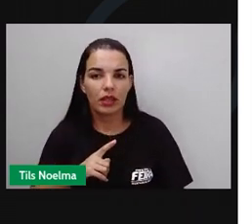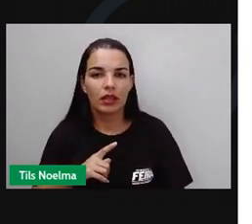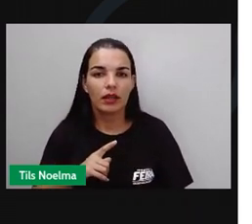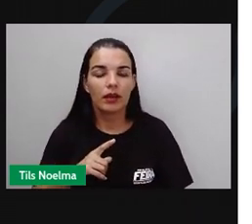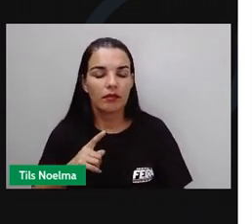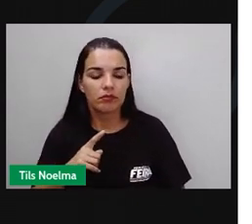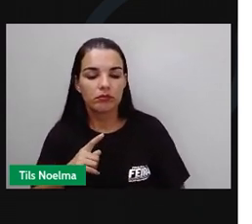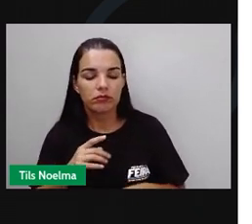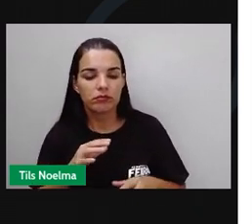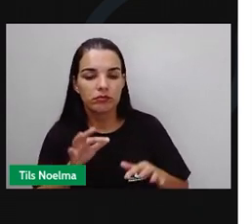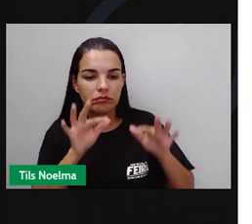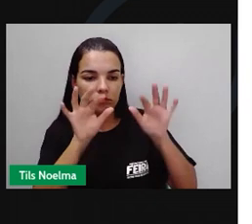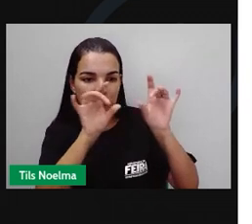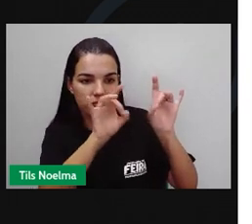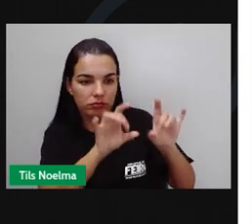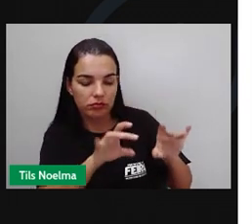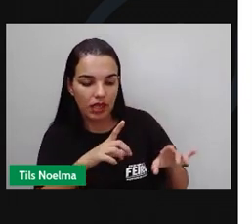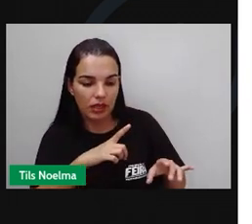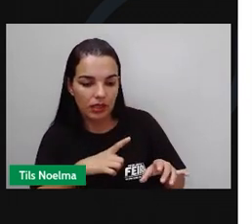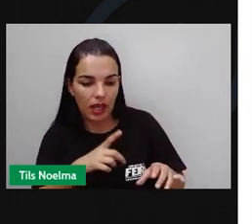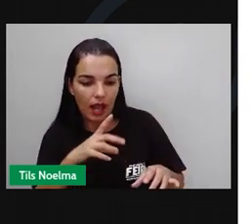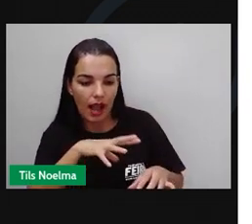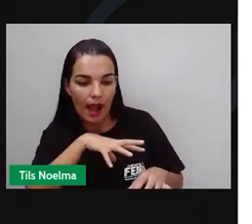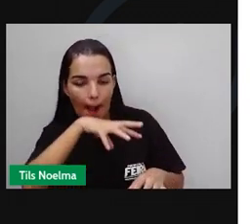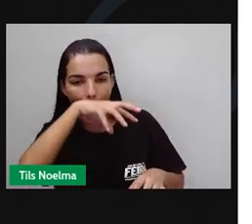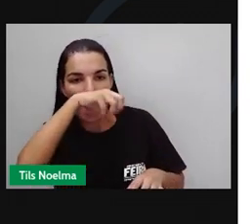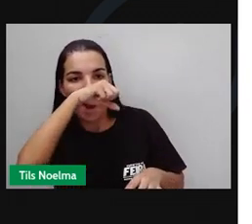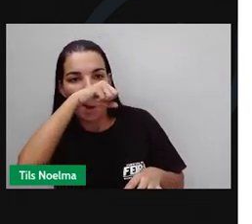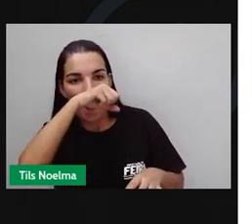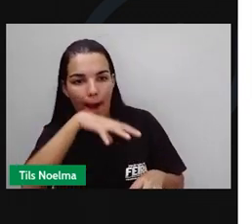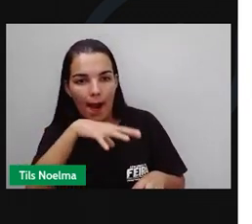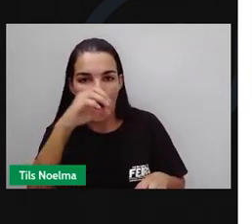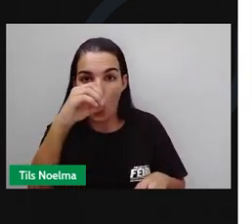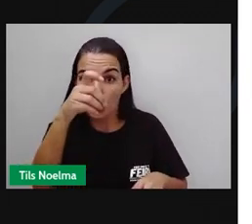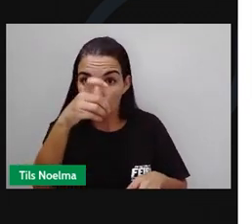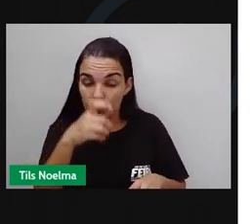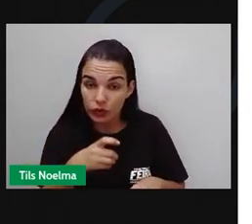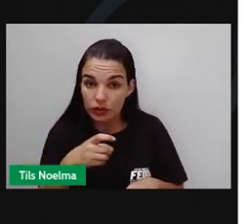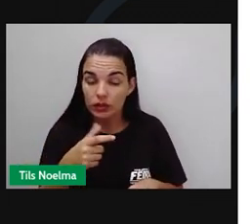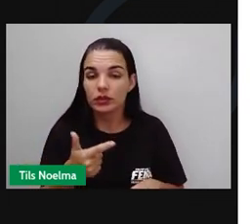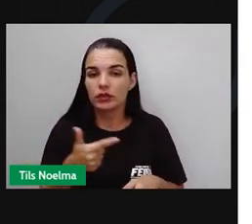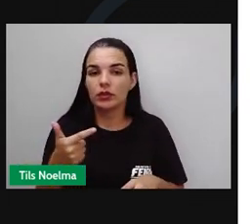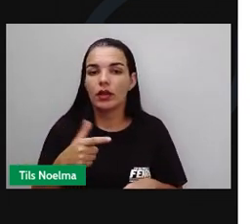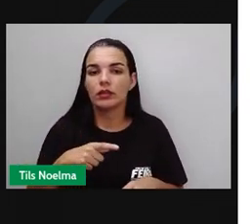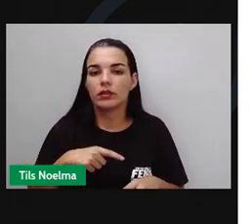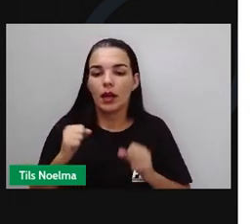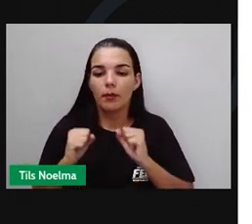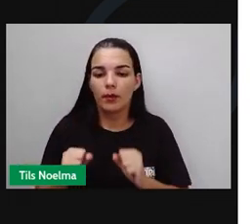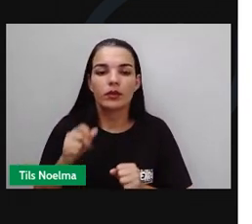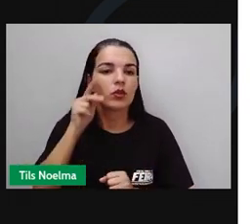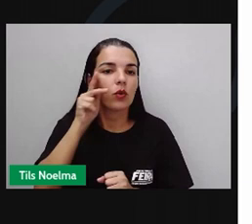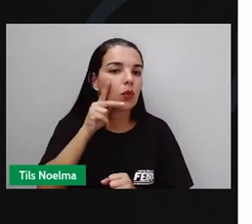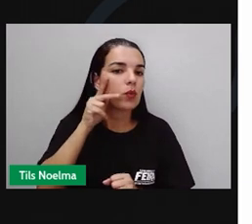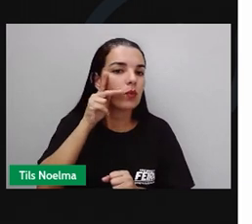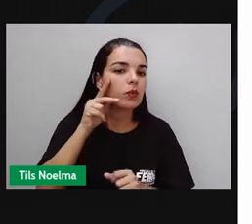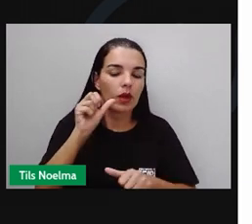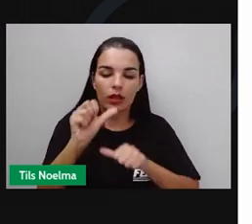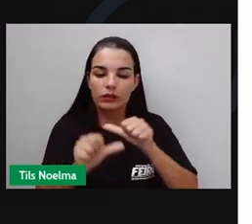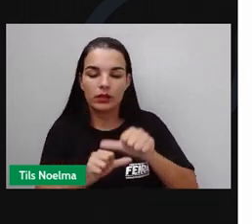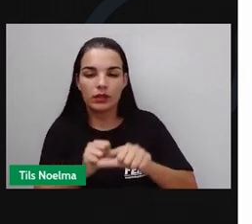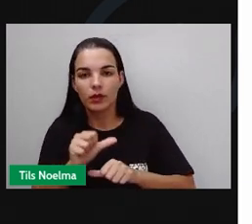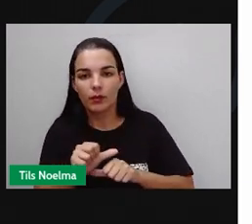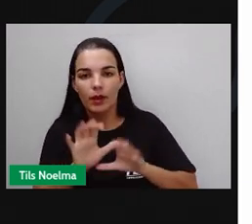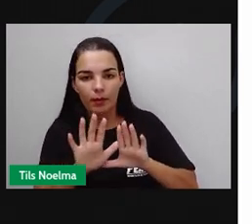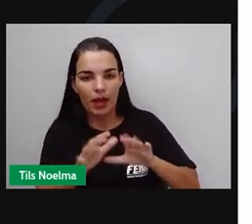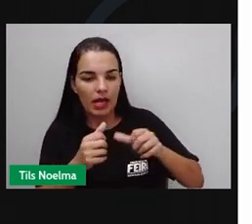tem um papel. Se houver oxigênio no ambiente, essas bactérias convertem o etanol do vinho em ácido acético. Se deixarmos